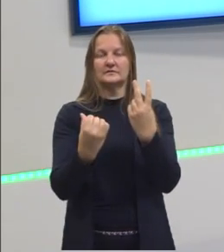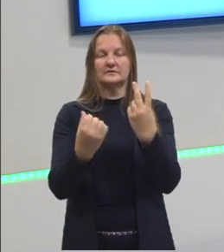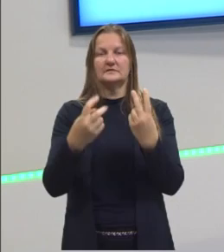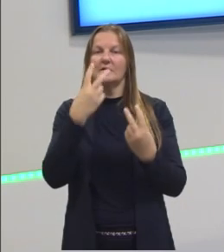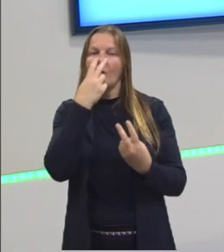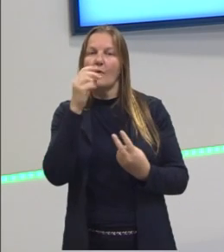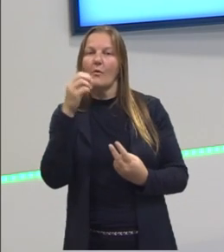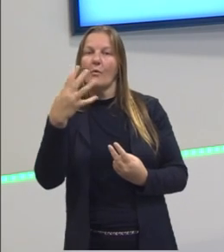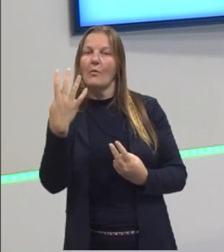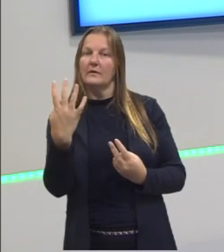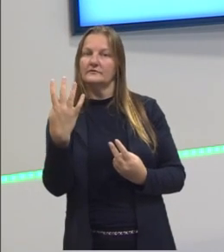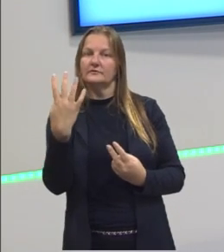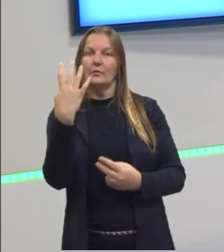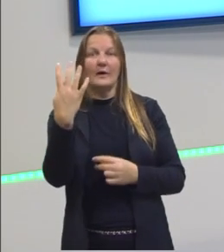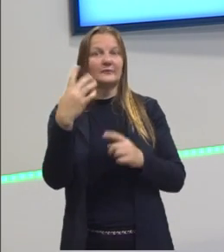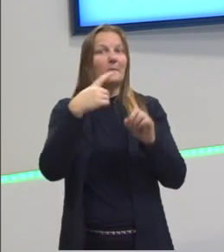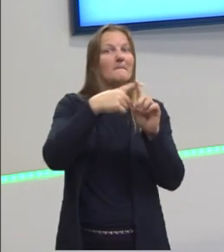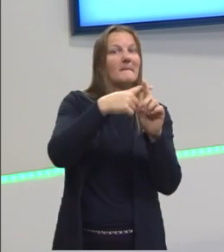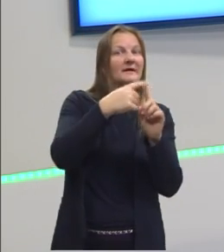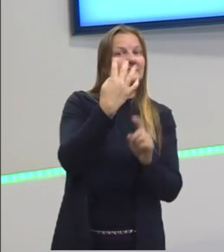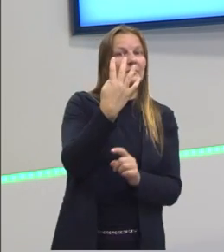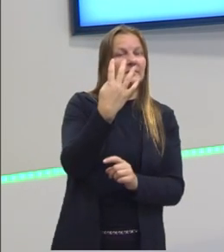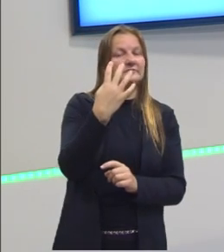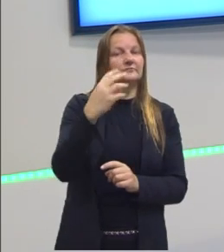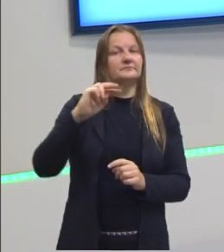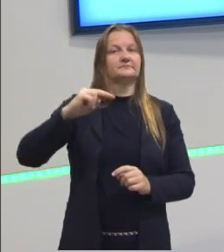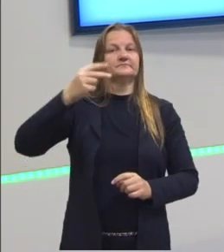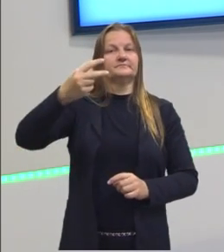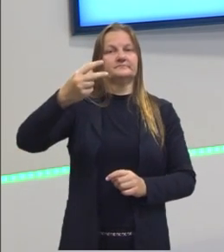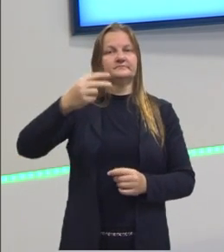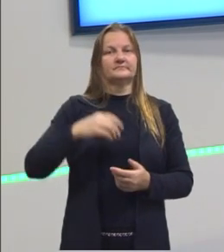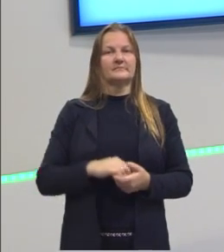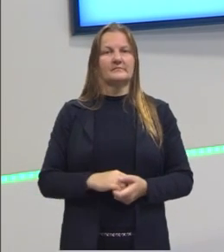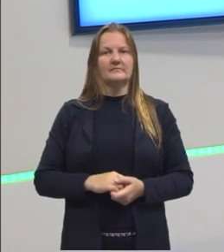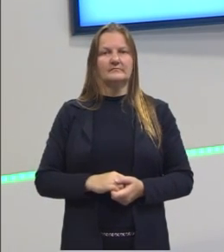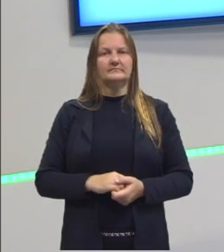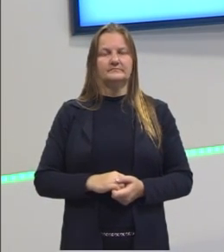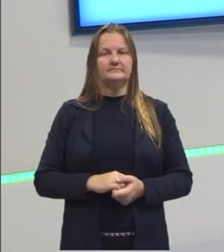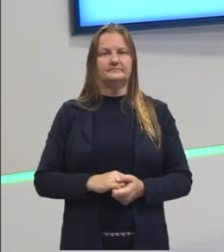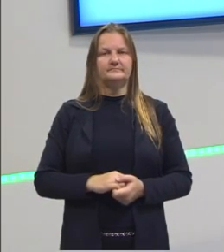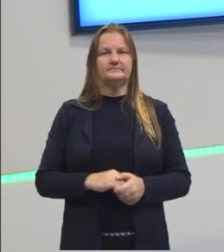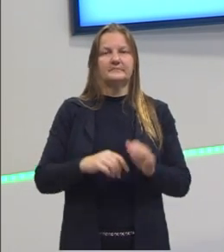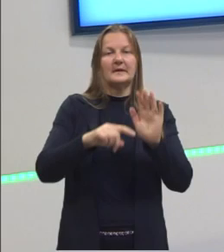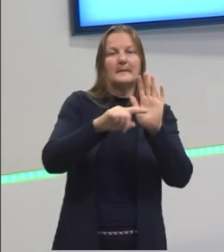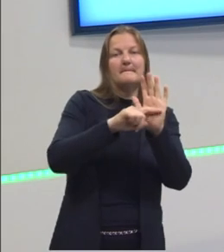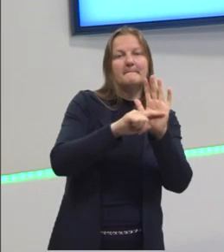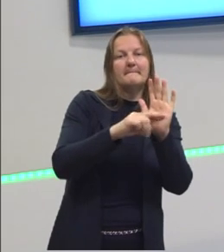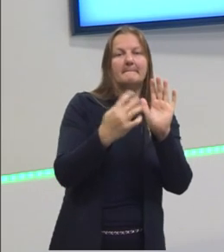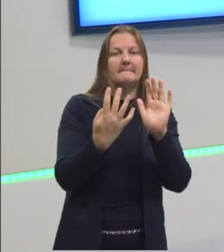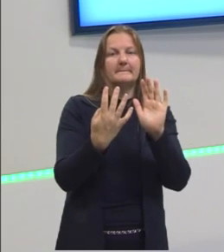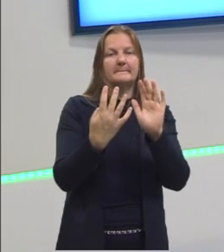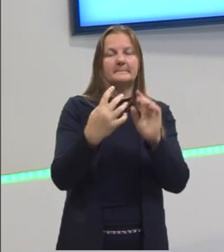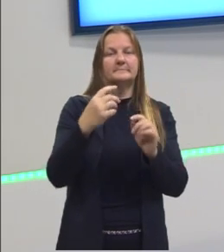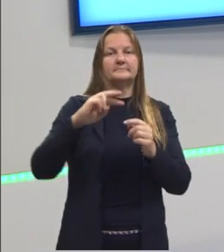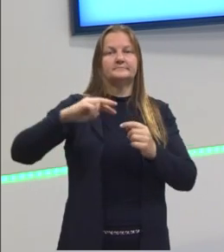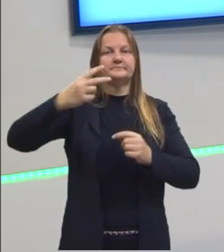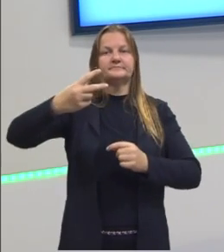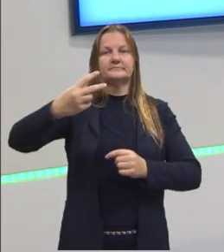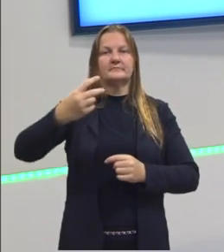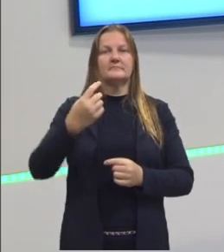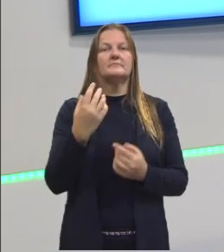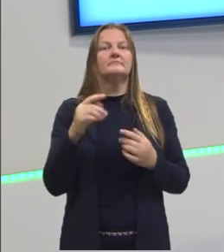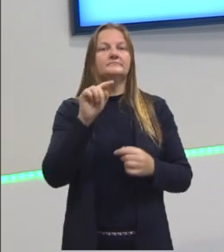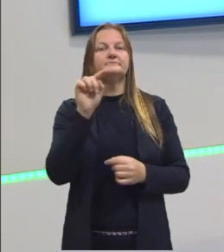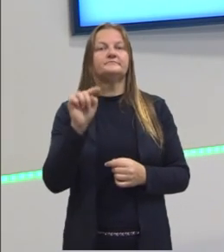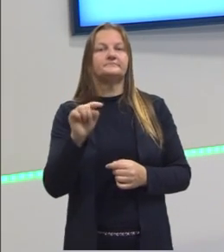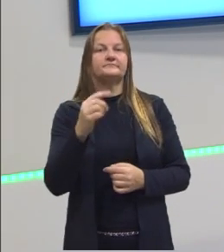4 Mas mais 4 elevado ao quadrado resulta em 16 Menos 4 elevado ao quadrado